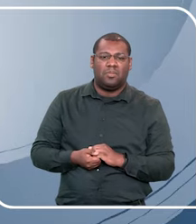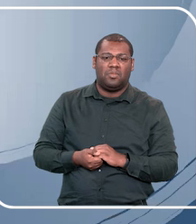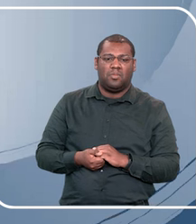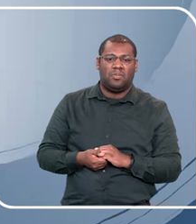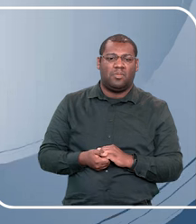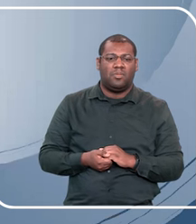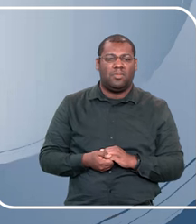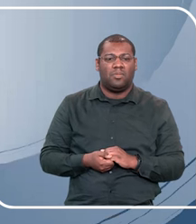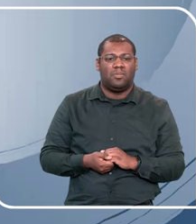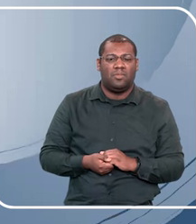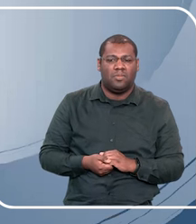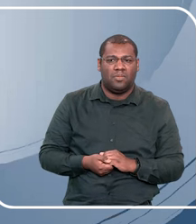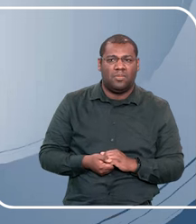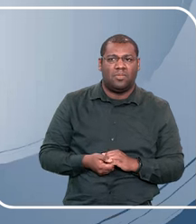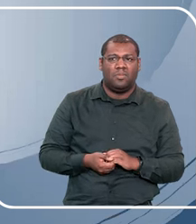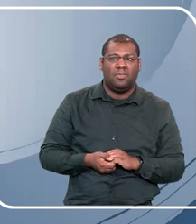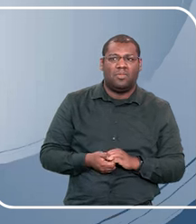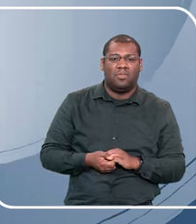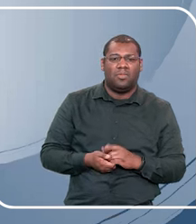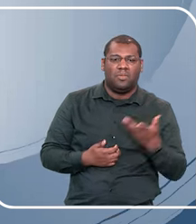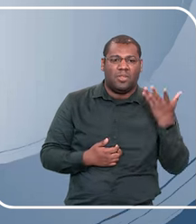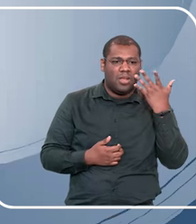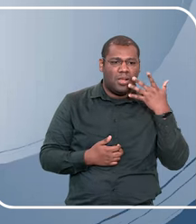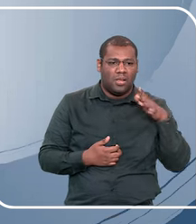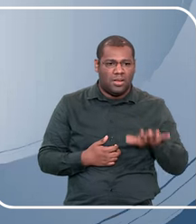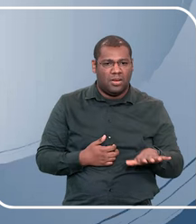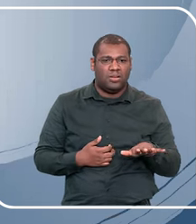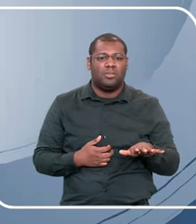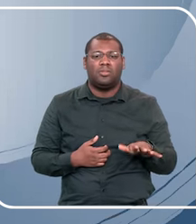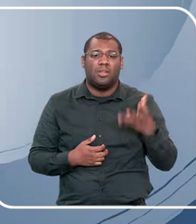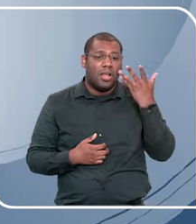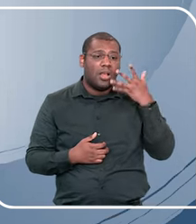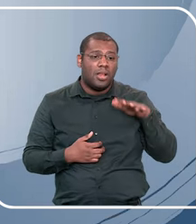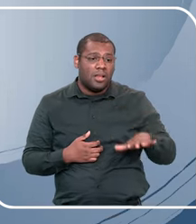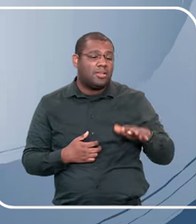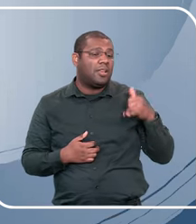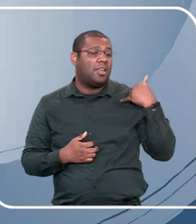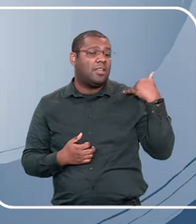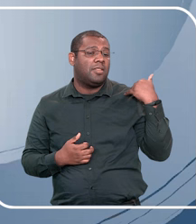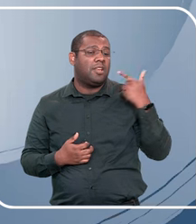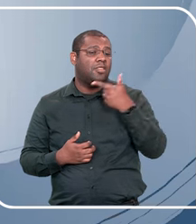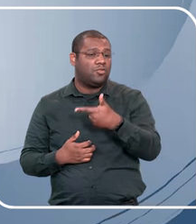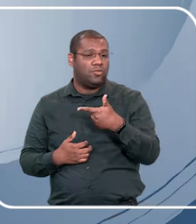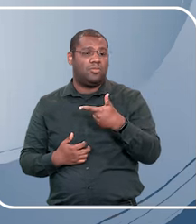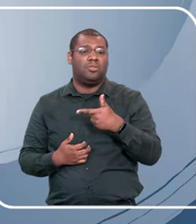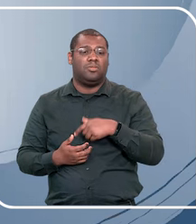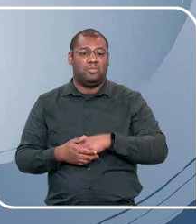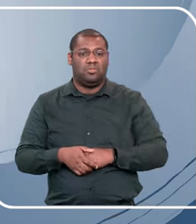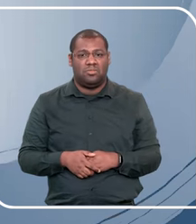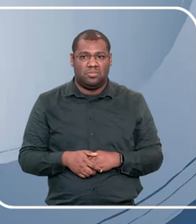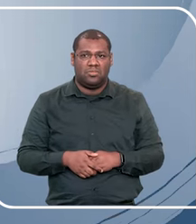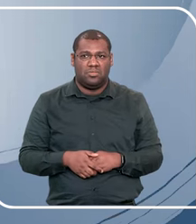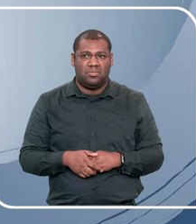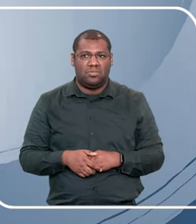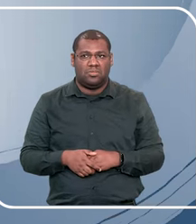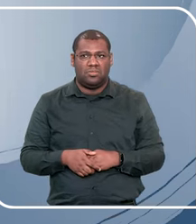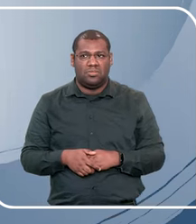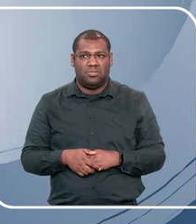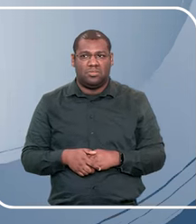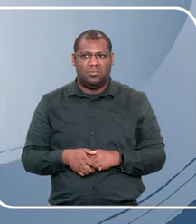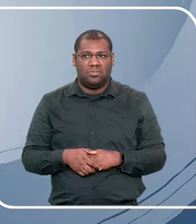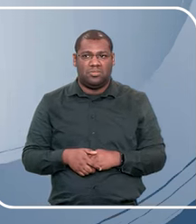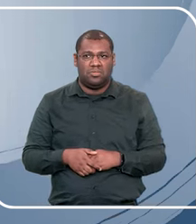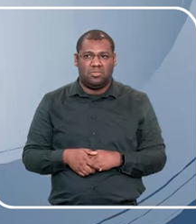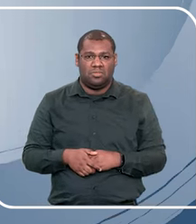e eu tenho histórias maravilhosas, assim, de ter uma criança que estava com quase dois anos, que eu